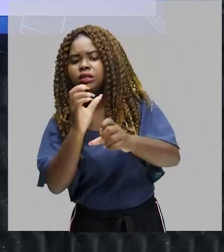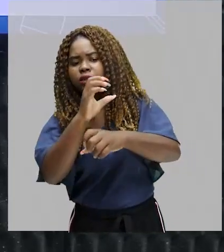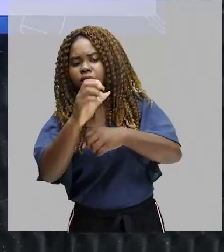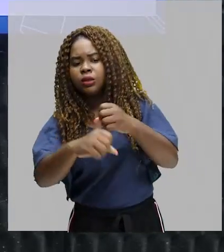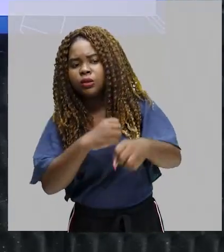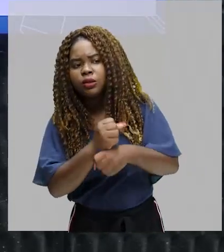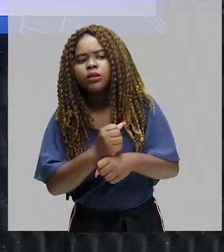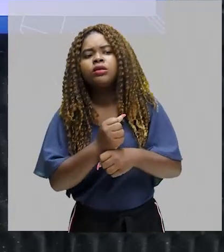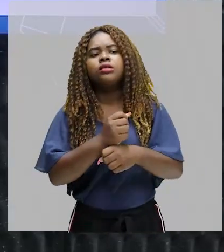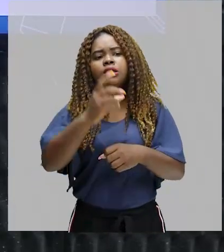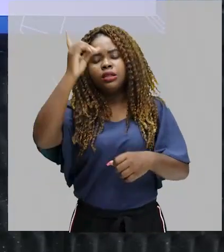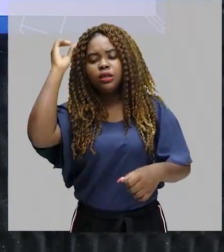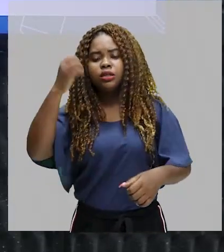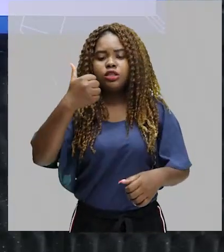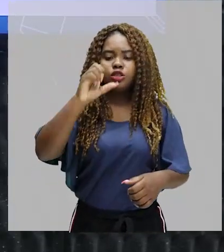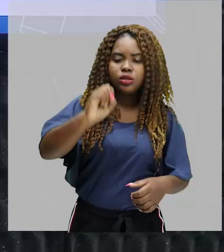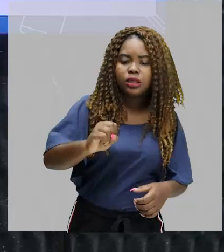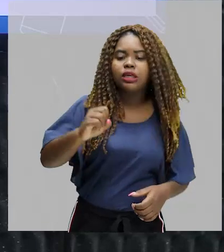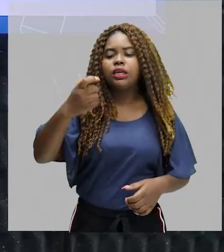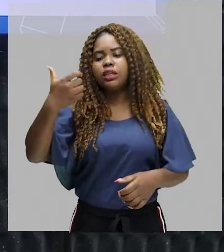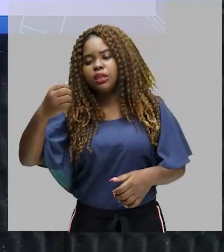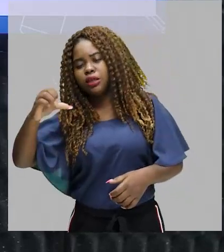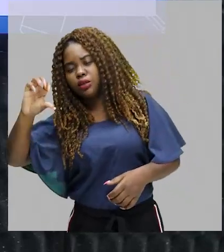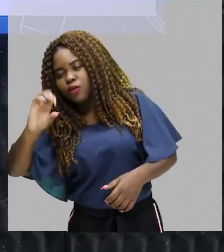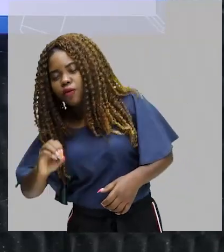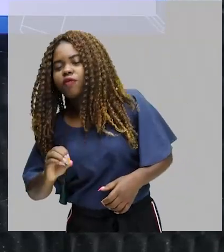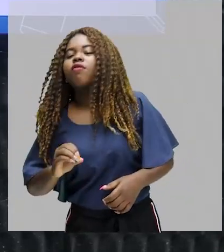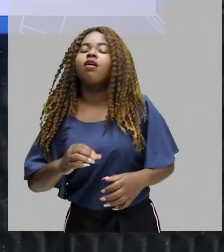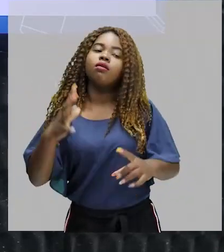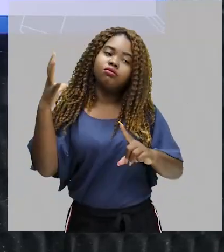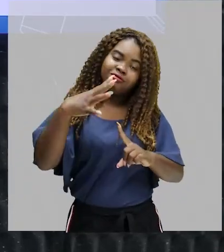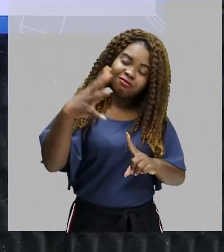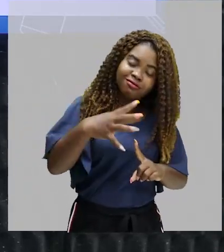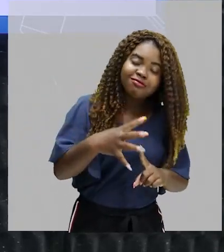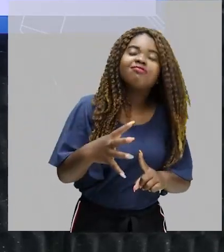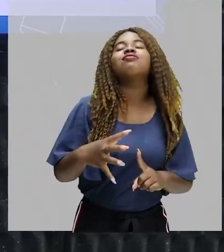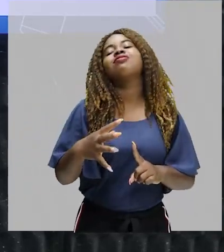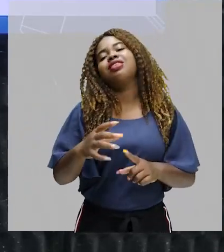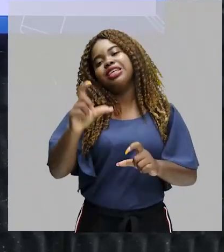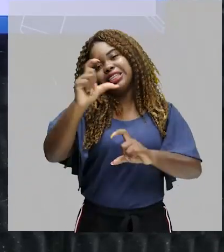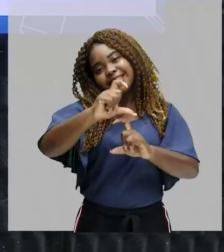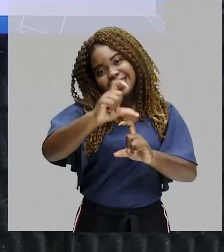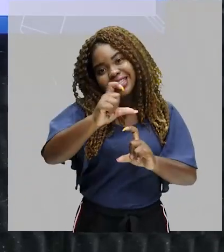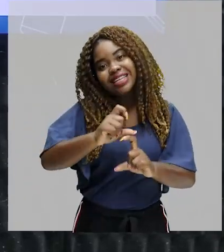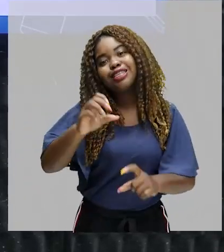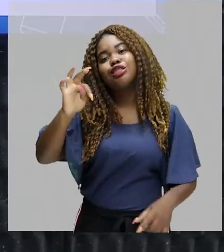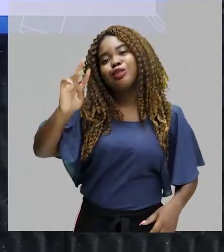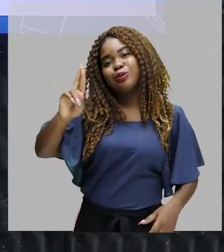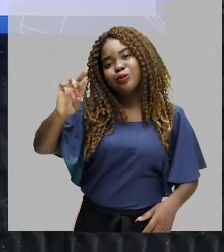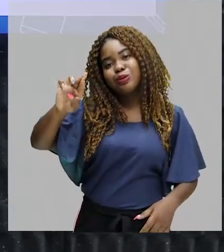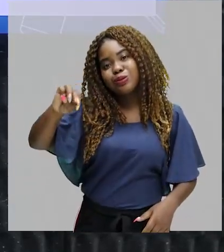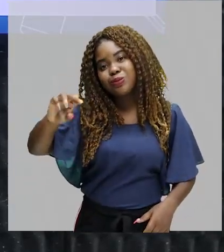de 90, ela foi muito influenciada pela Turma da Mônica. Ela foi publicada